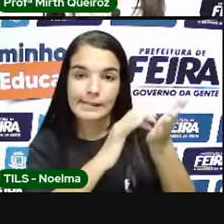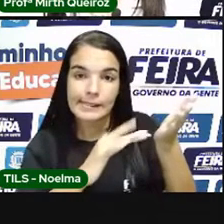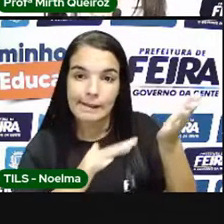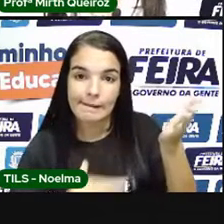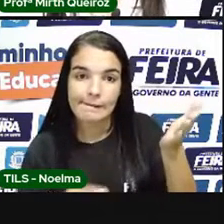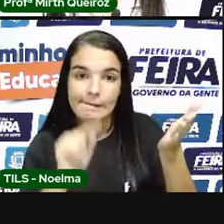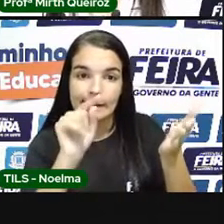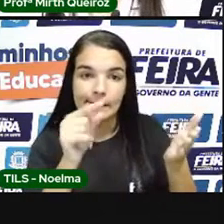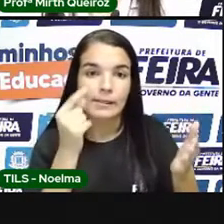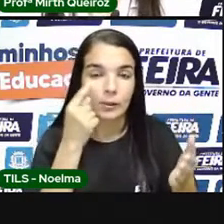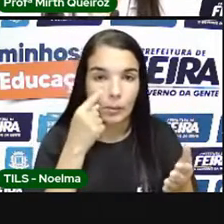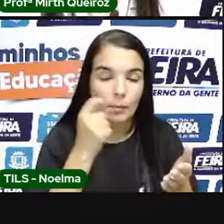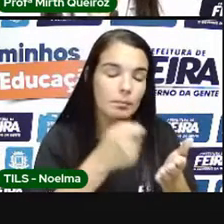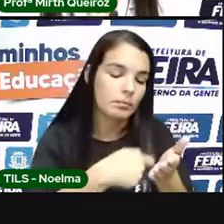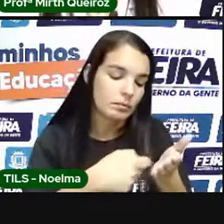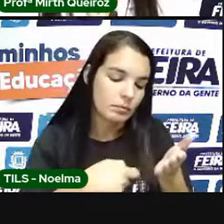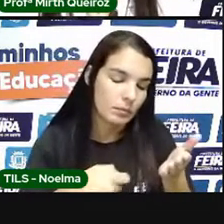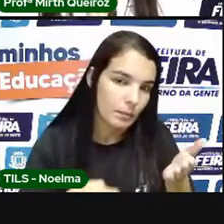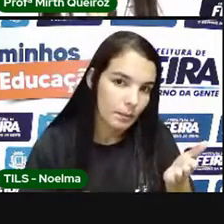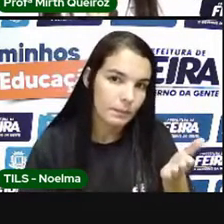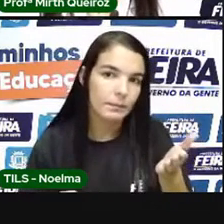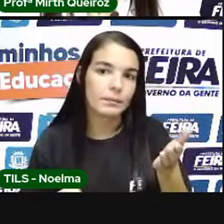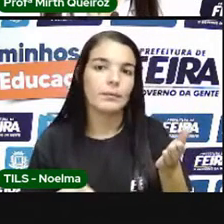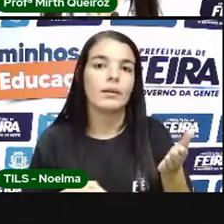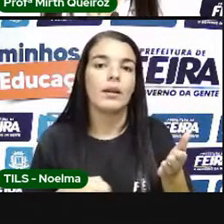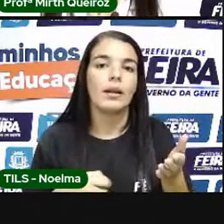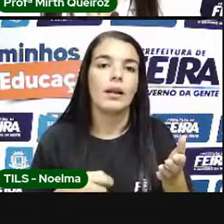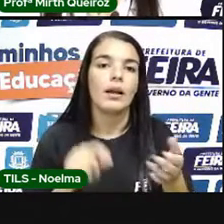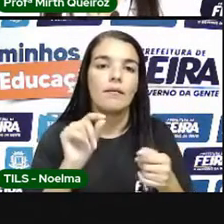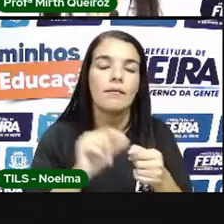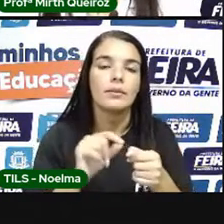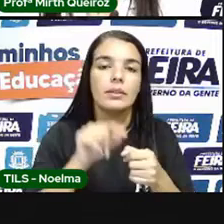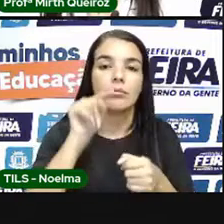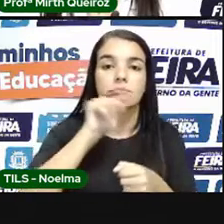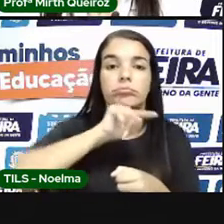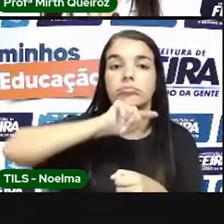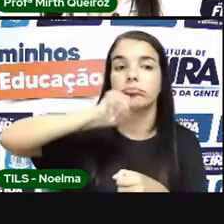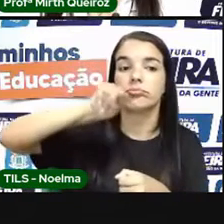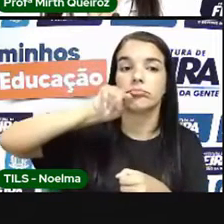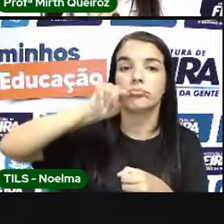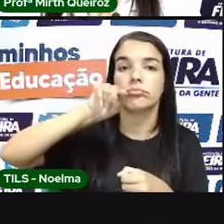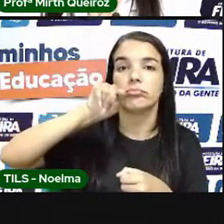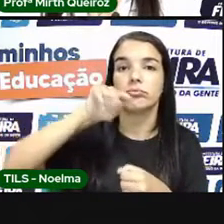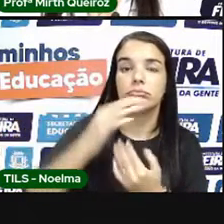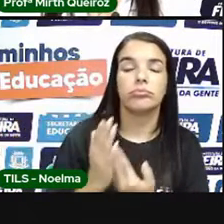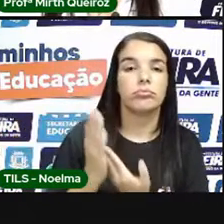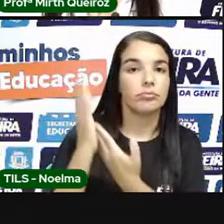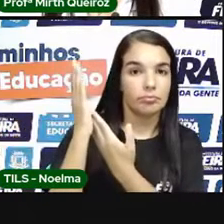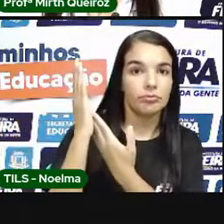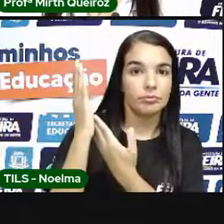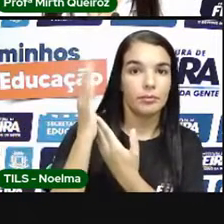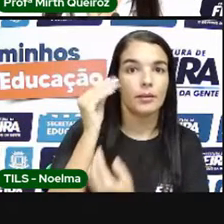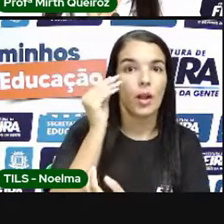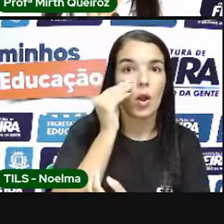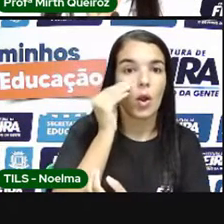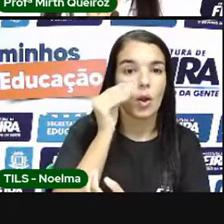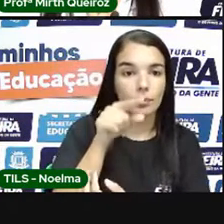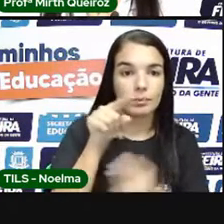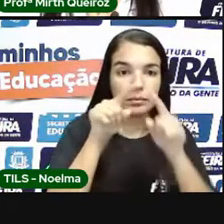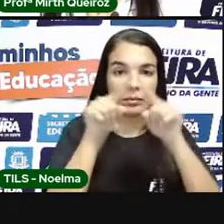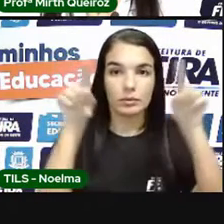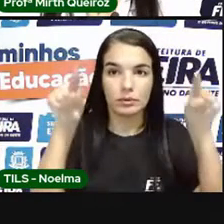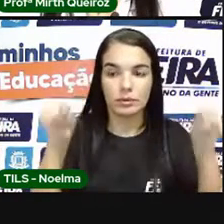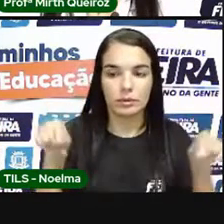fazer Aí Pegar o bloco De atividades E realizar Essa atividade Aqui Observe a tabela Abaixo